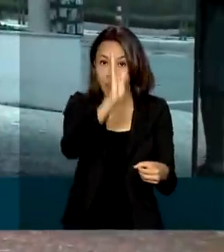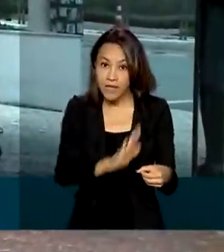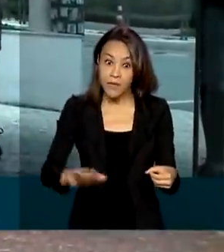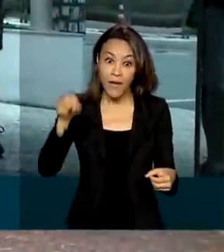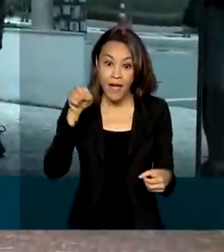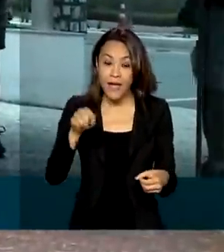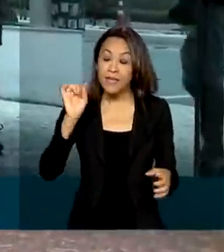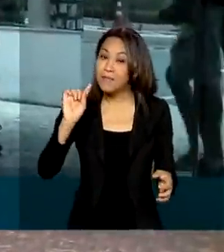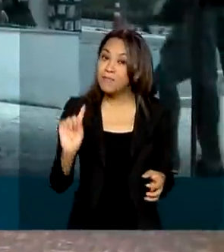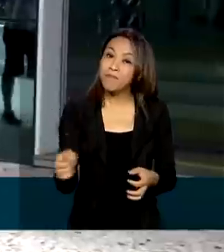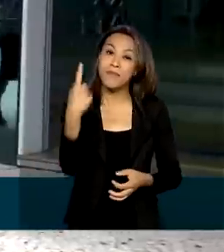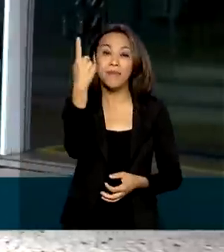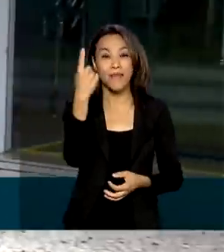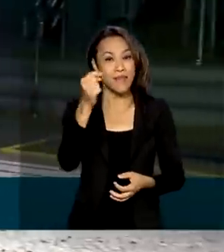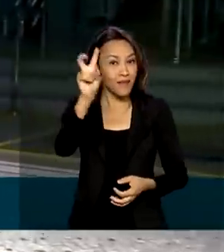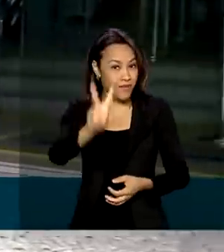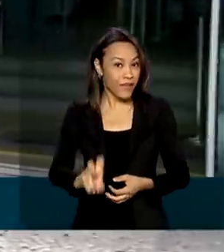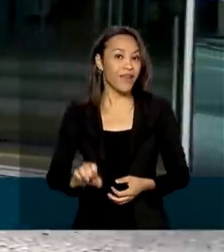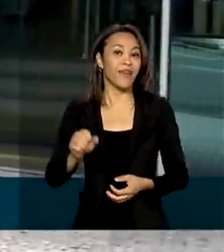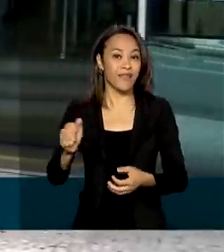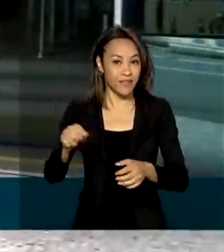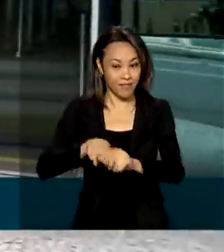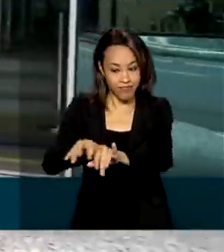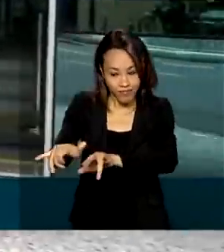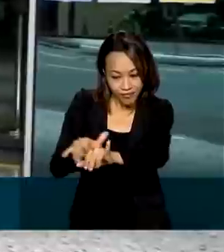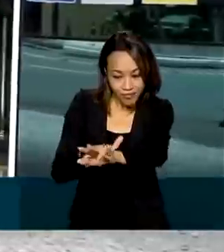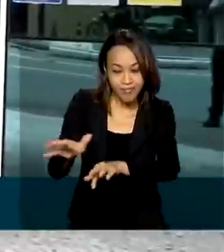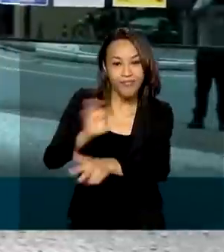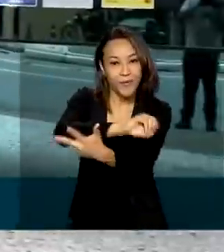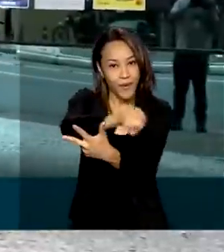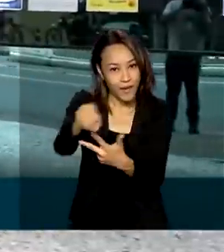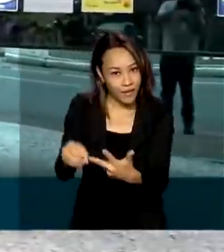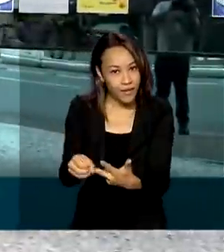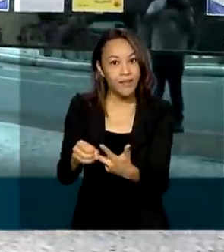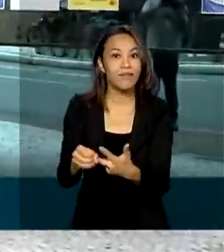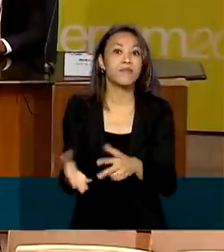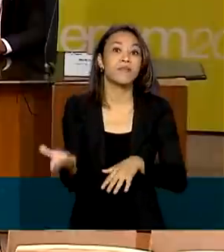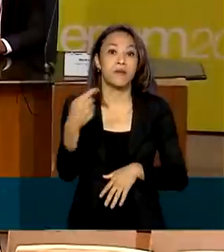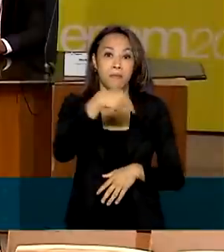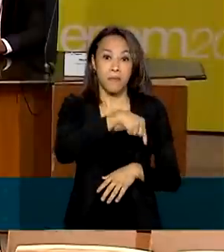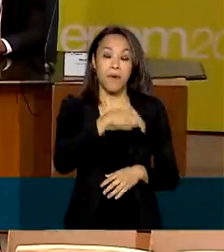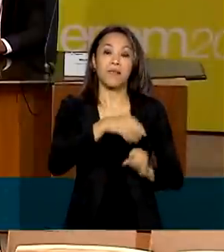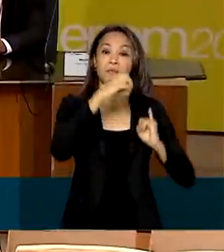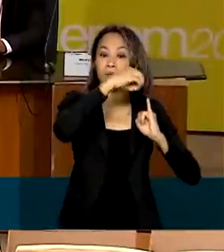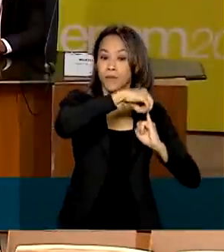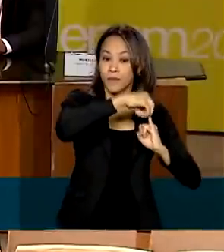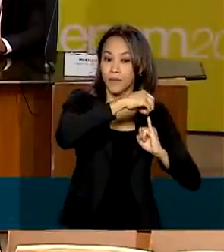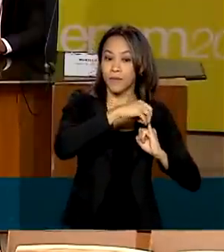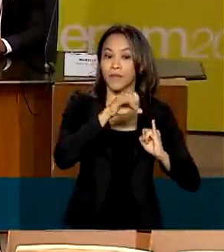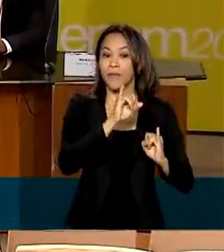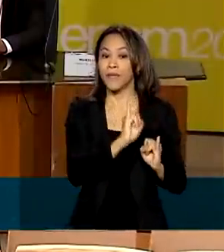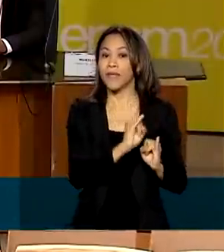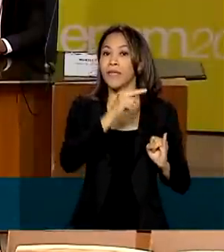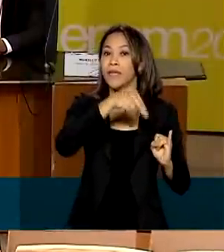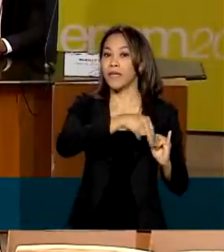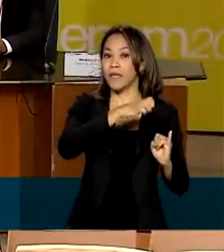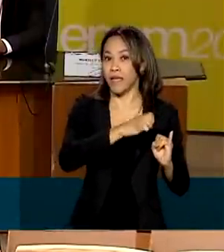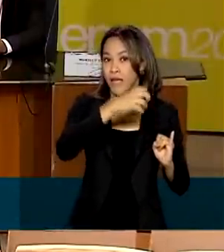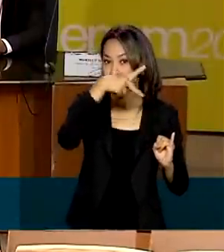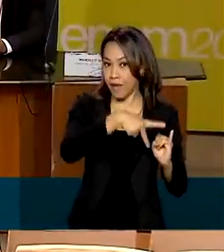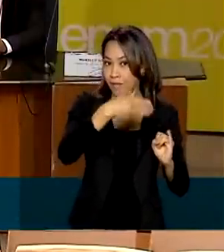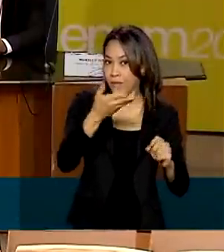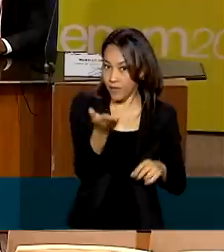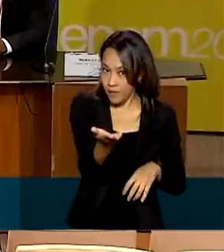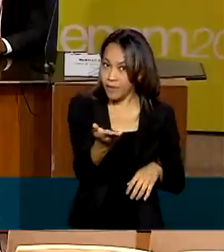vez em que a versão digital do exame foi oferecida, mas o Instituto Nacional de Estudos e Pesquisas Educacionais Anísio